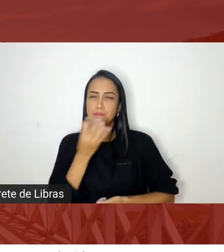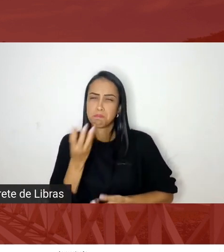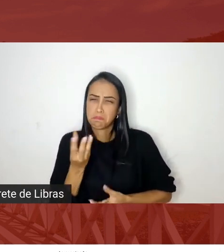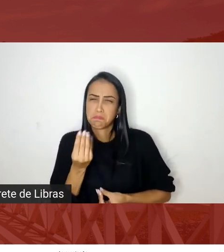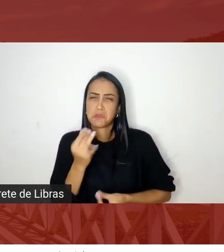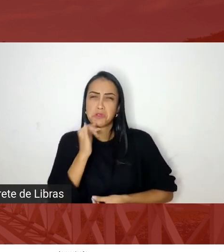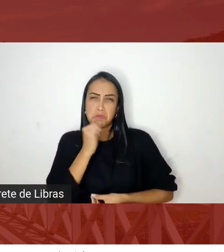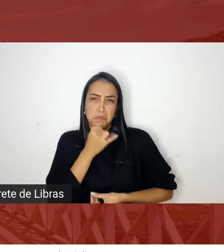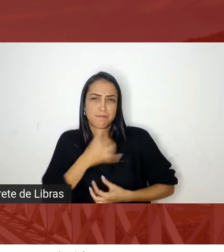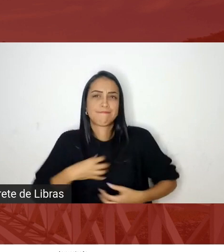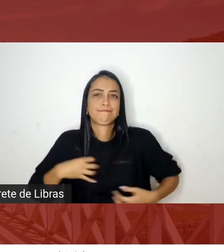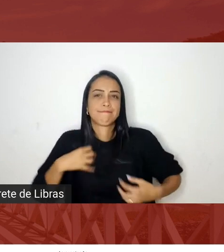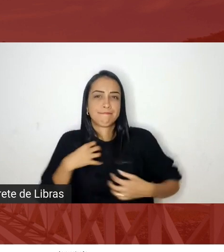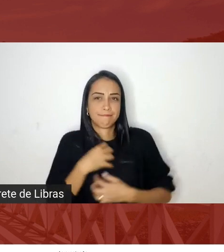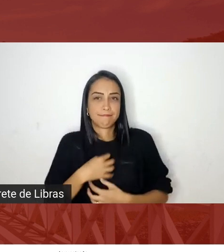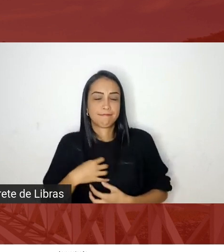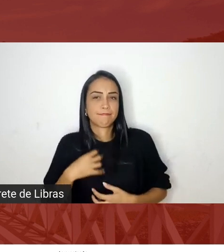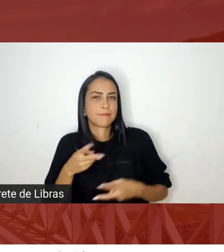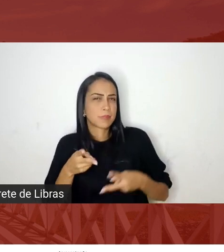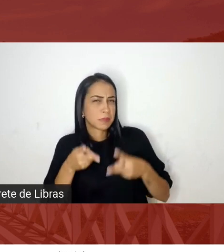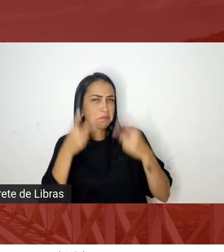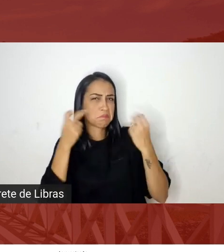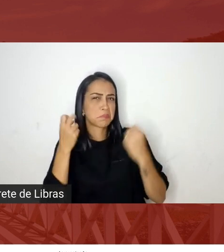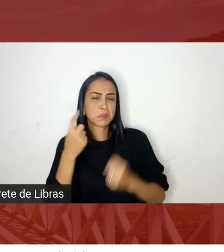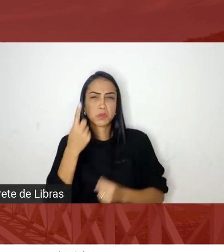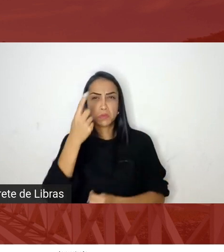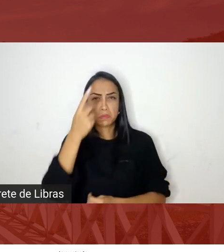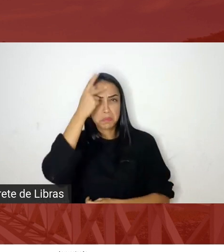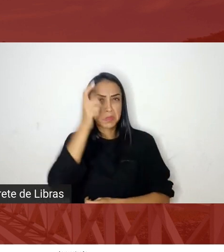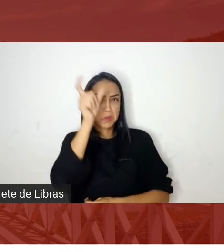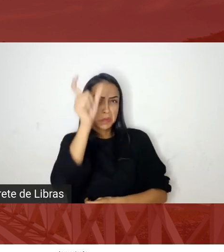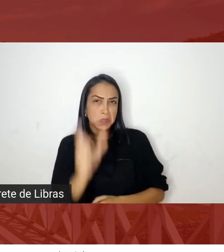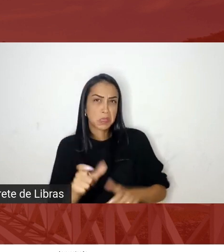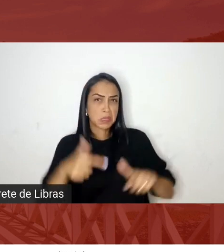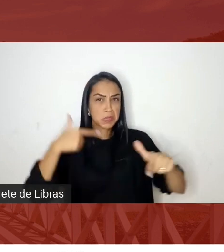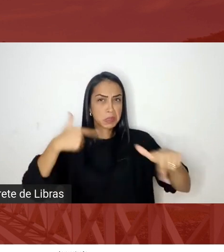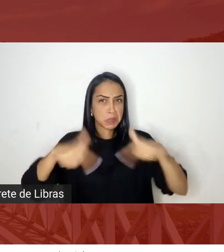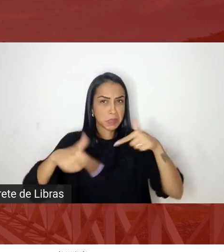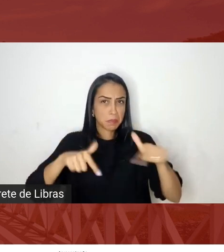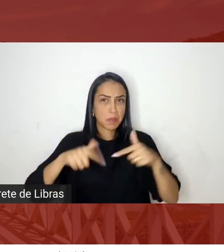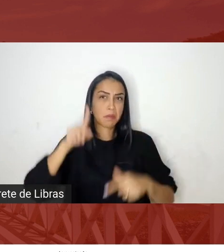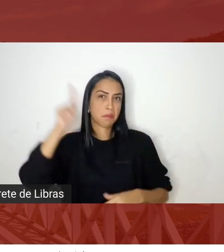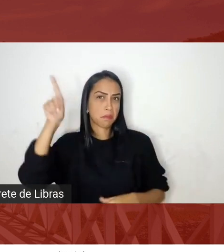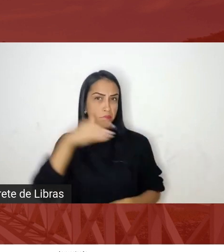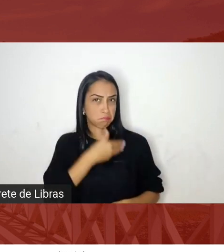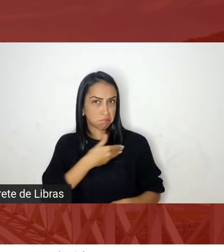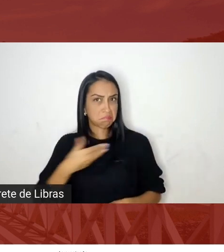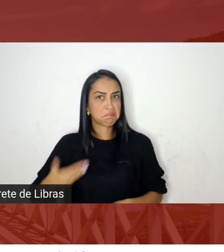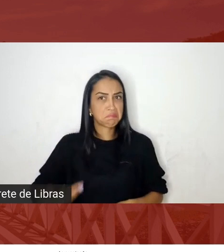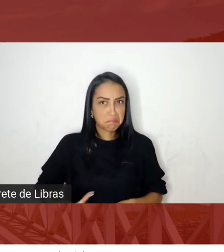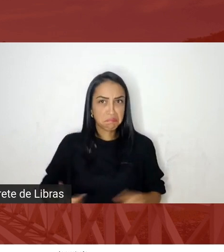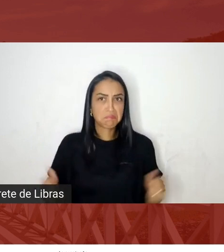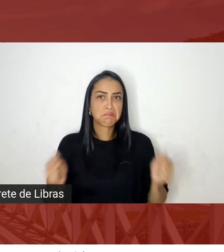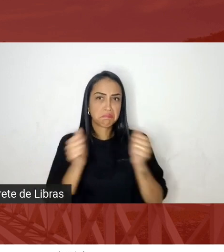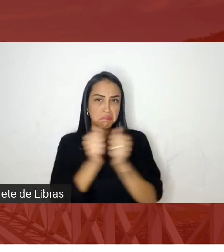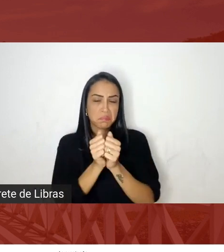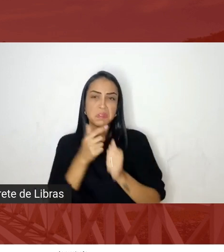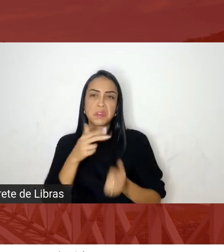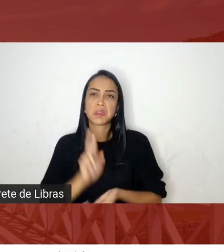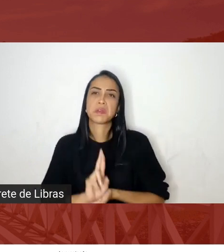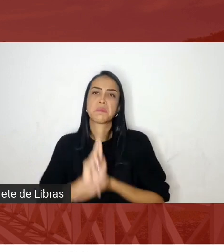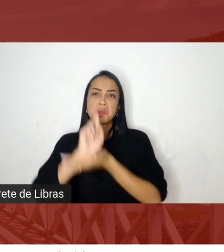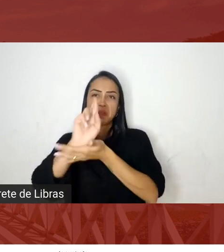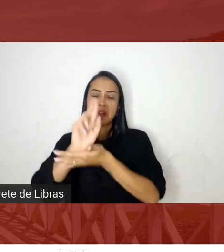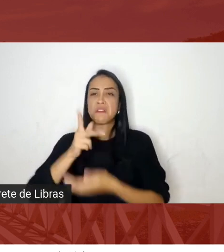ver um parlamentar um representante do poder público falar da mulher sem